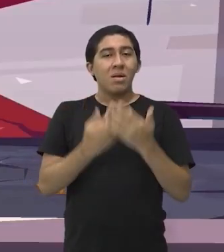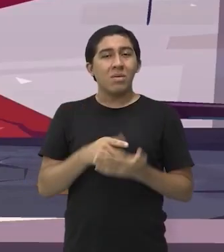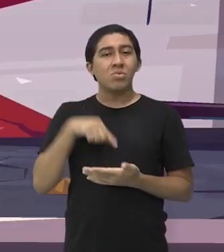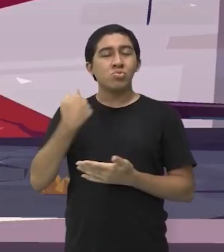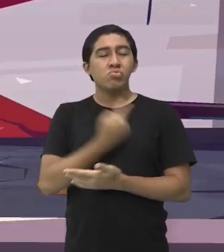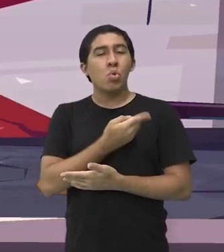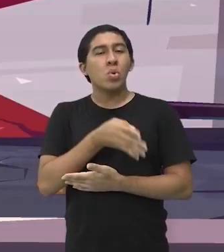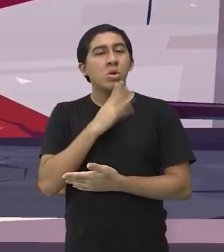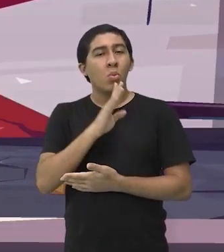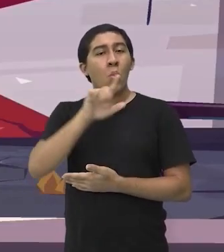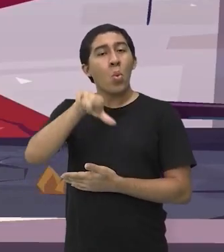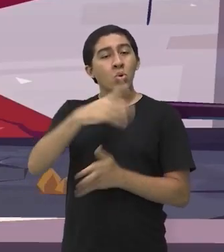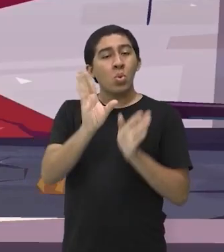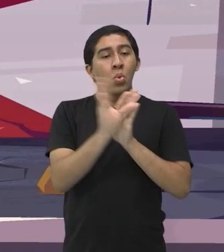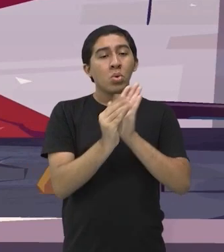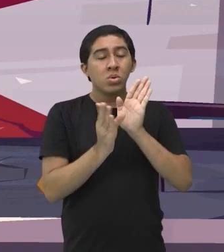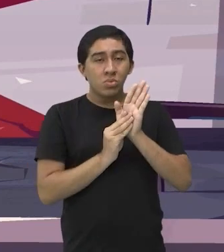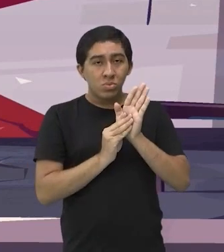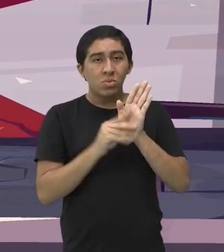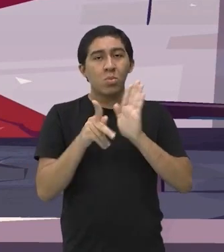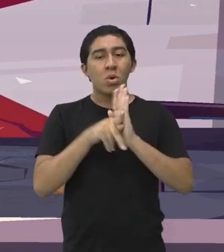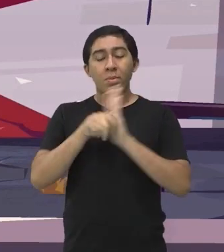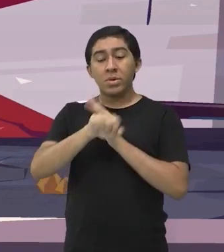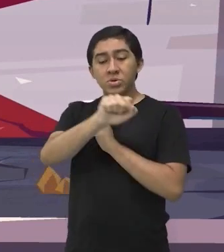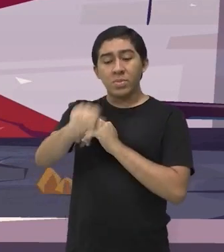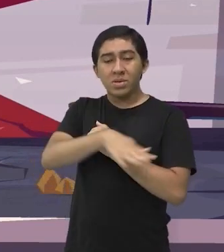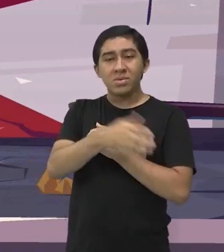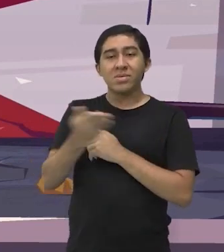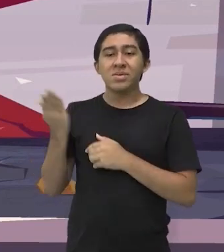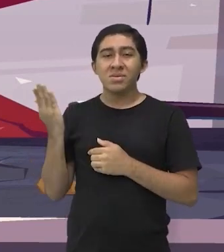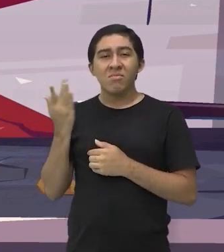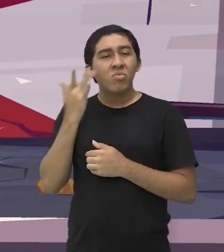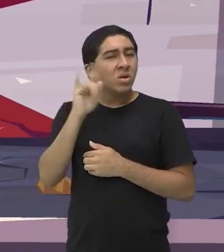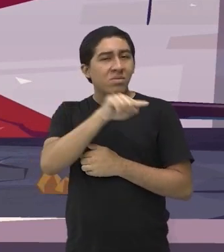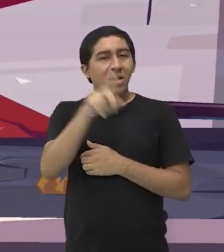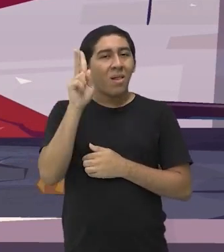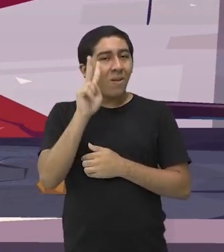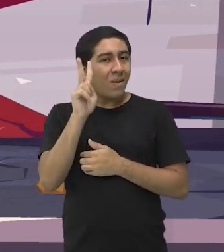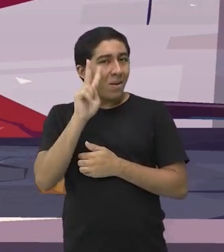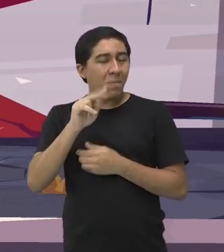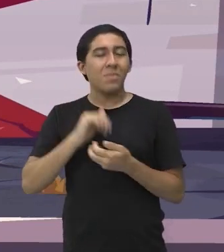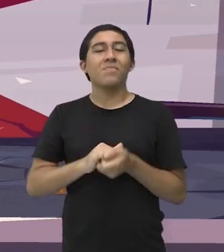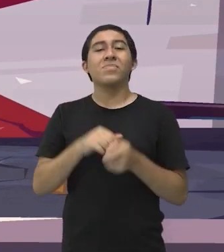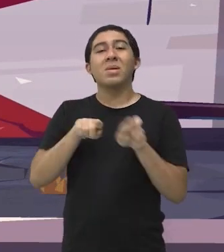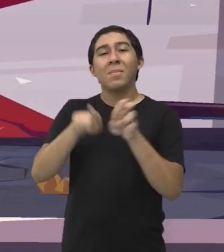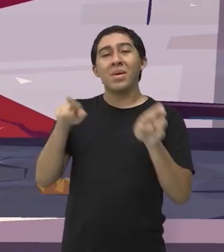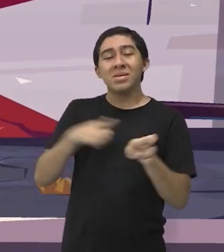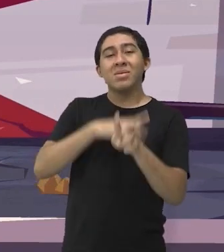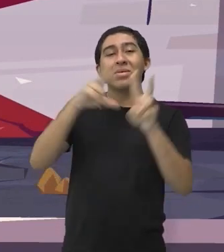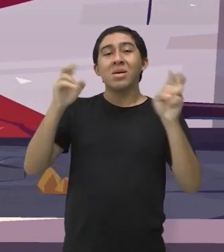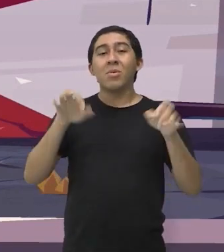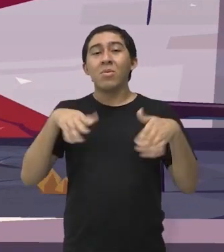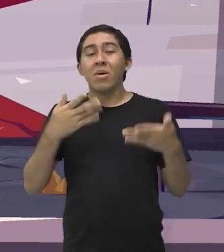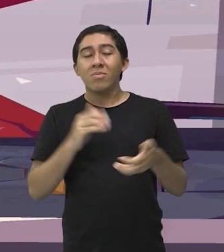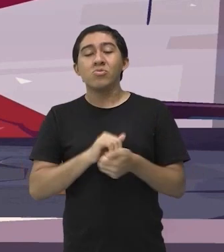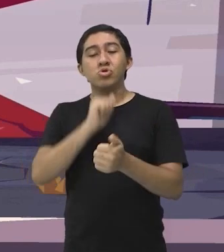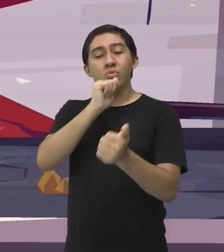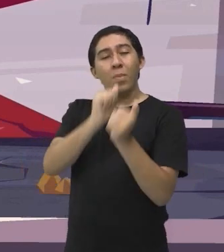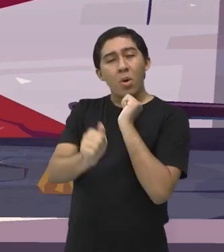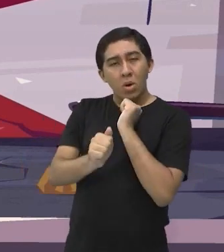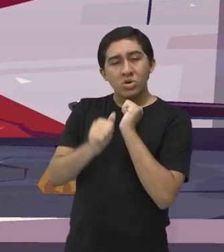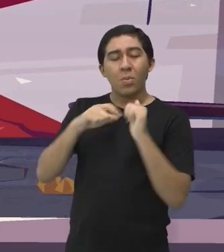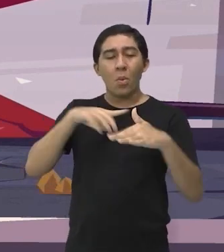outro conteúdo trabalhado aqui nesse ambiente, né? Não sei se vocês se recordam, mas nós falamos sobre os esportes de